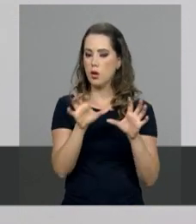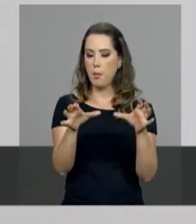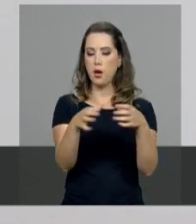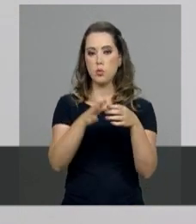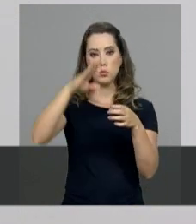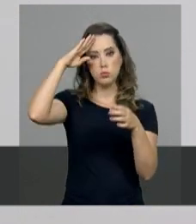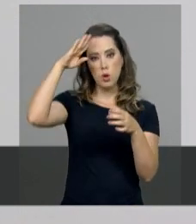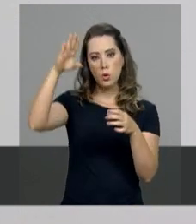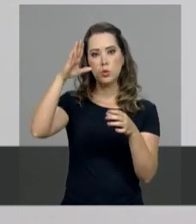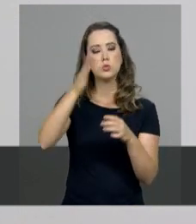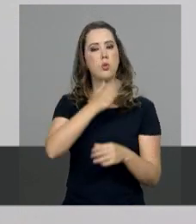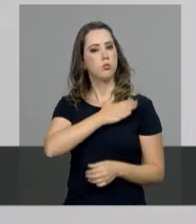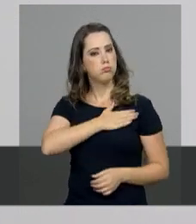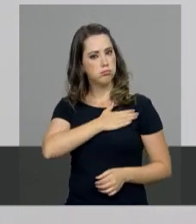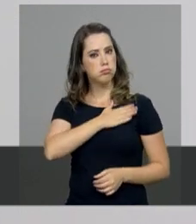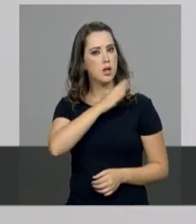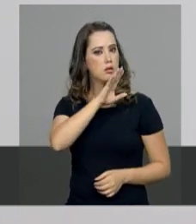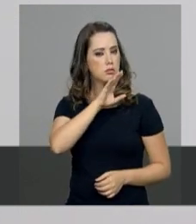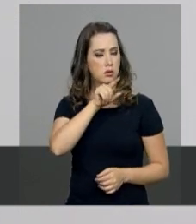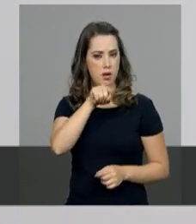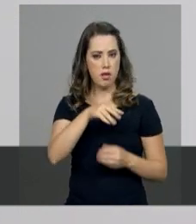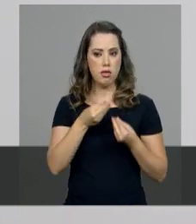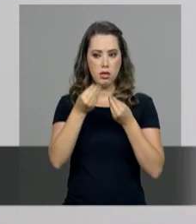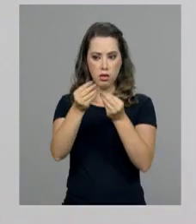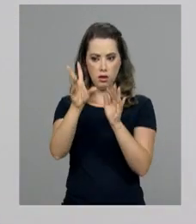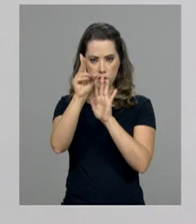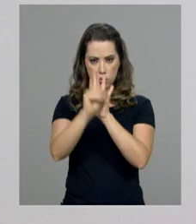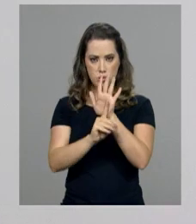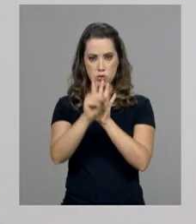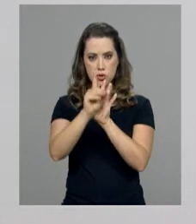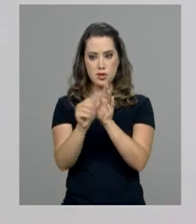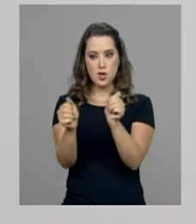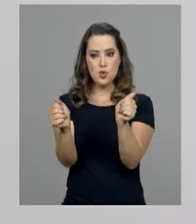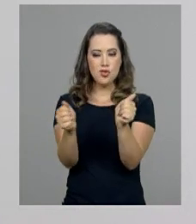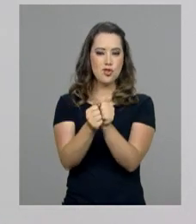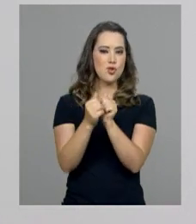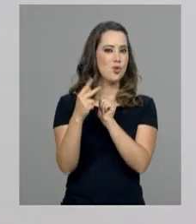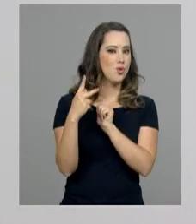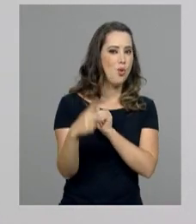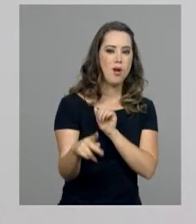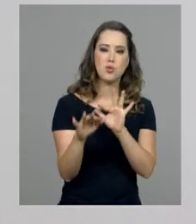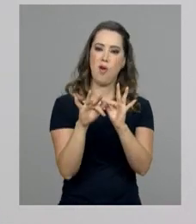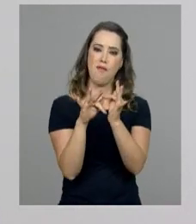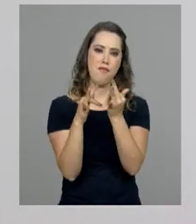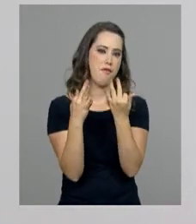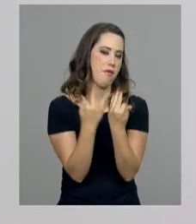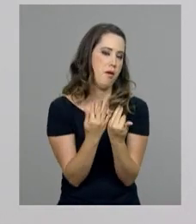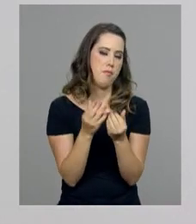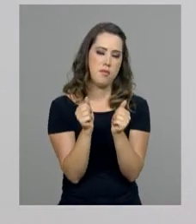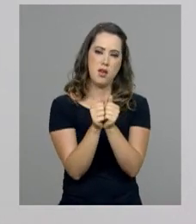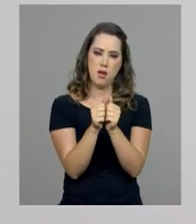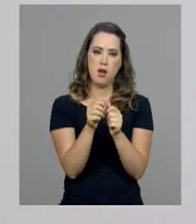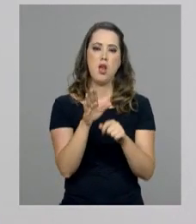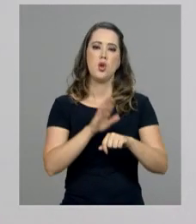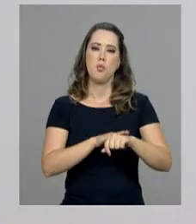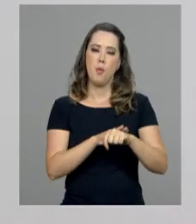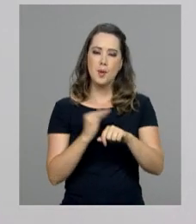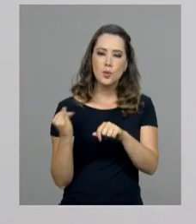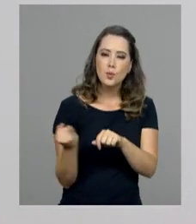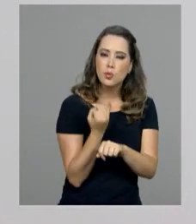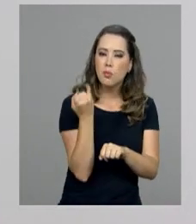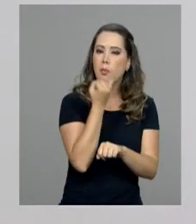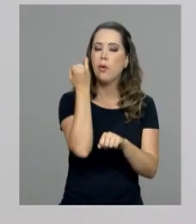pátria é garantindo o seu direito de poder estar presente no seio da família em momentos singulares,